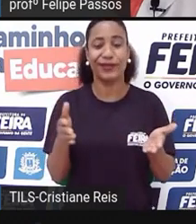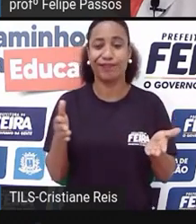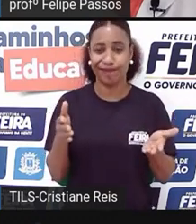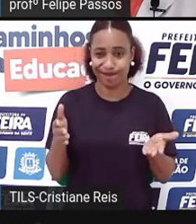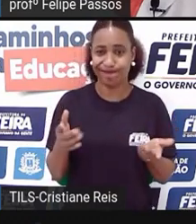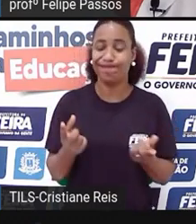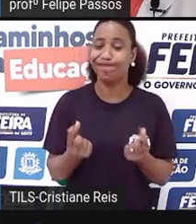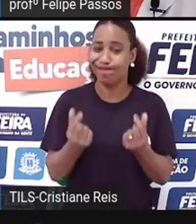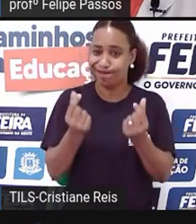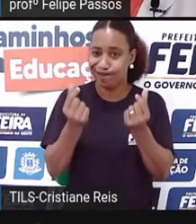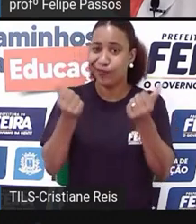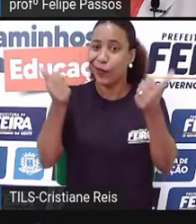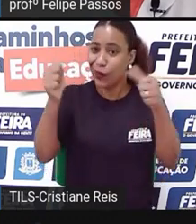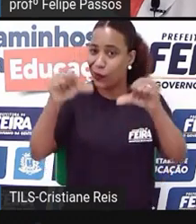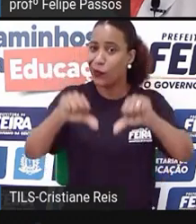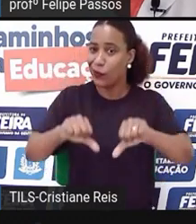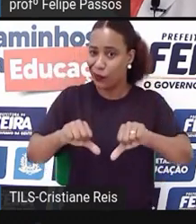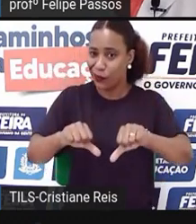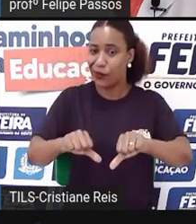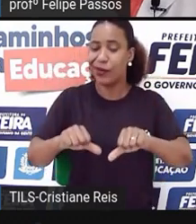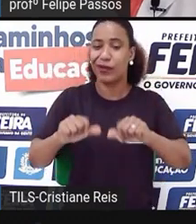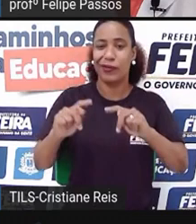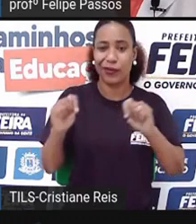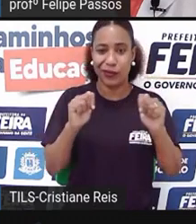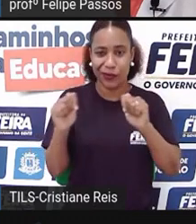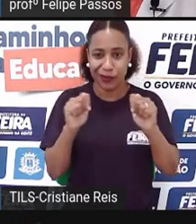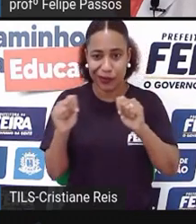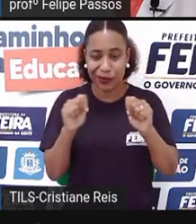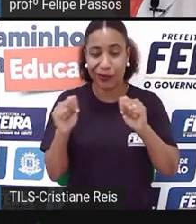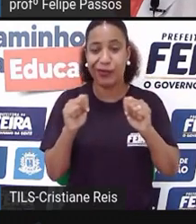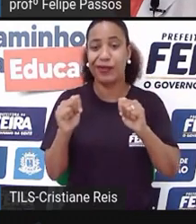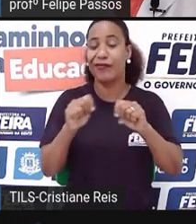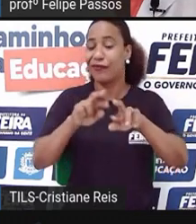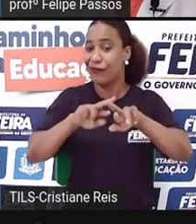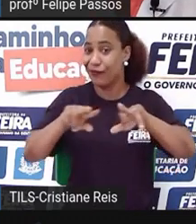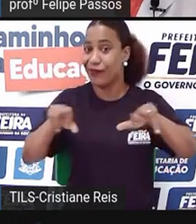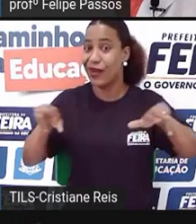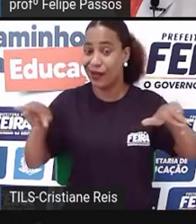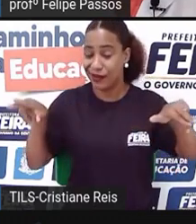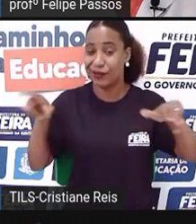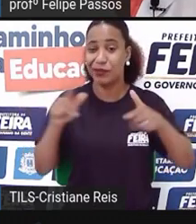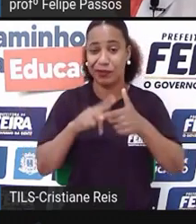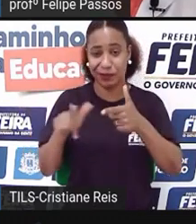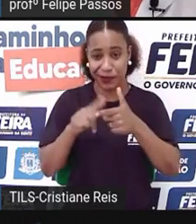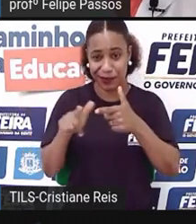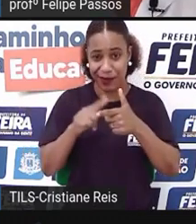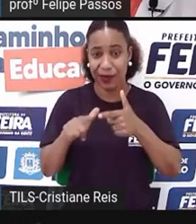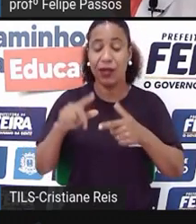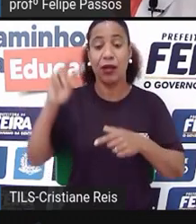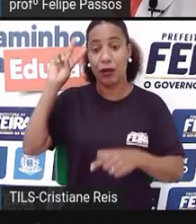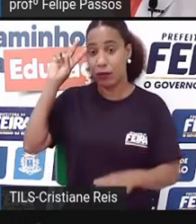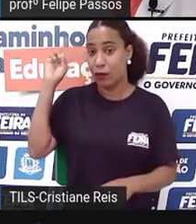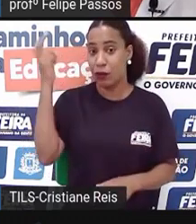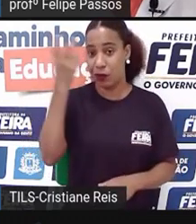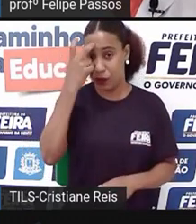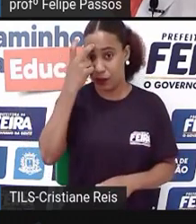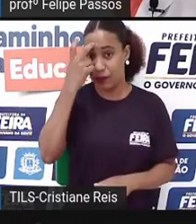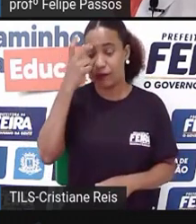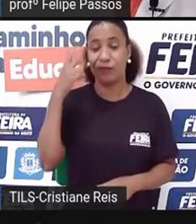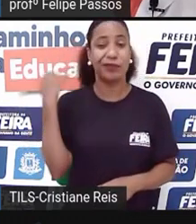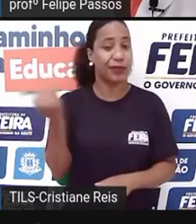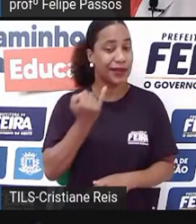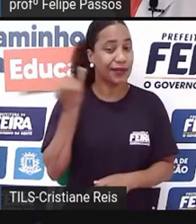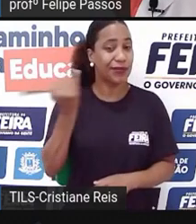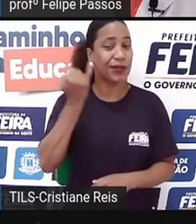dificuldades de ordem econômica e financeira, essa mudança de pensamento, ela é importante. Até